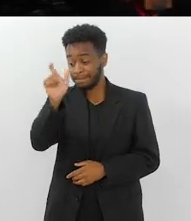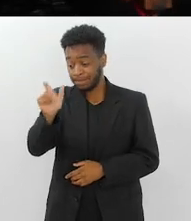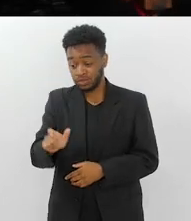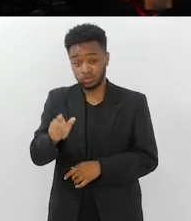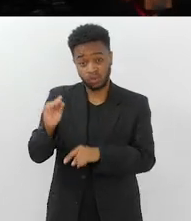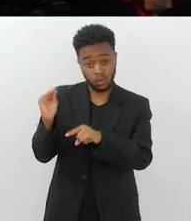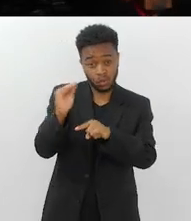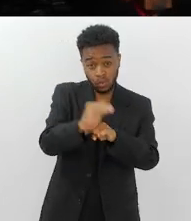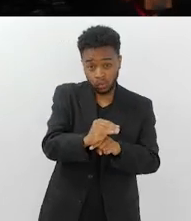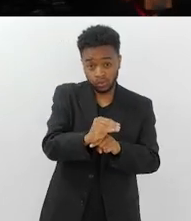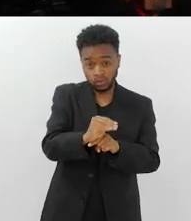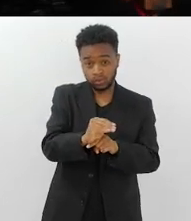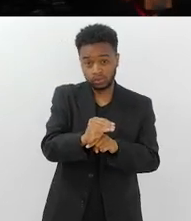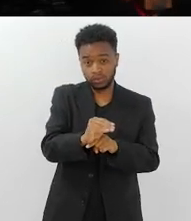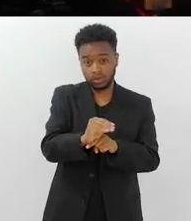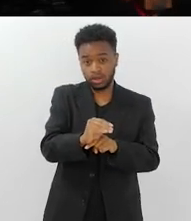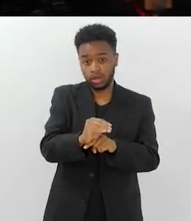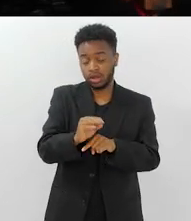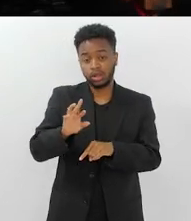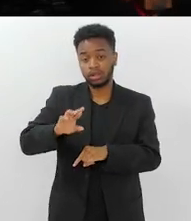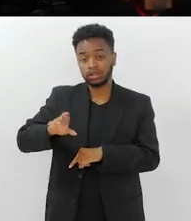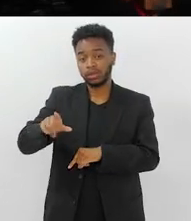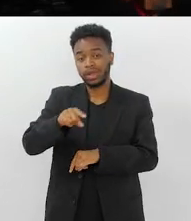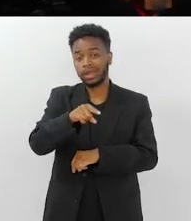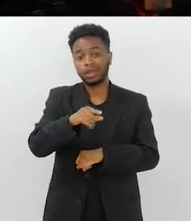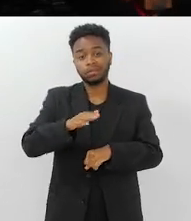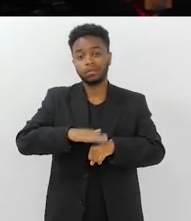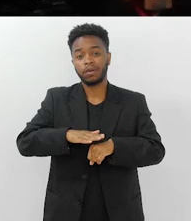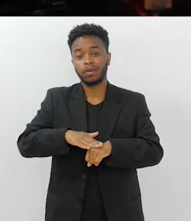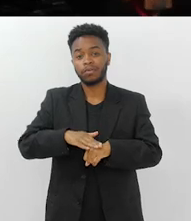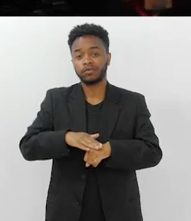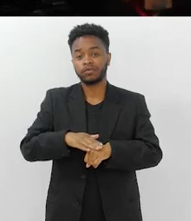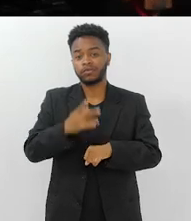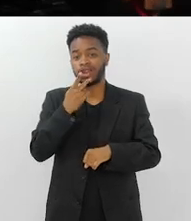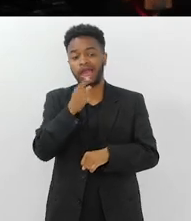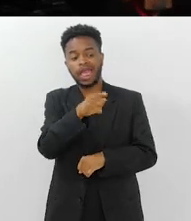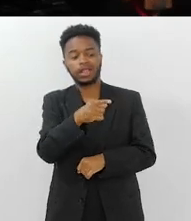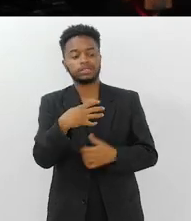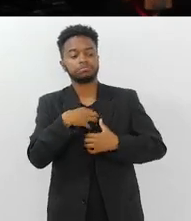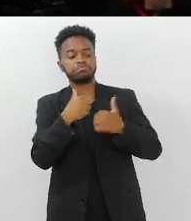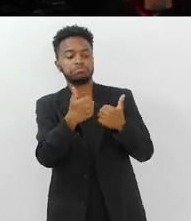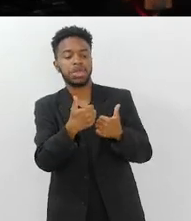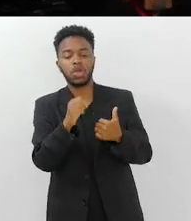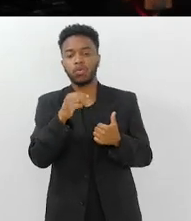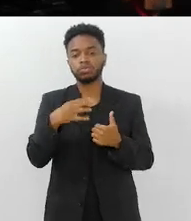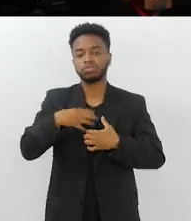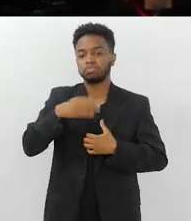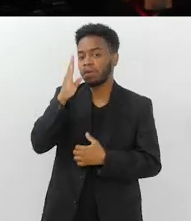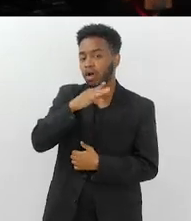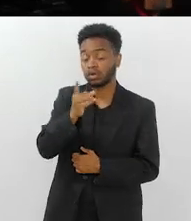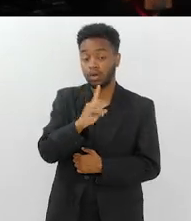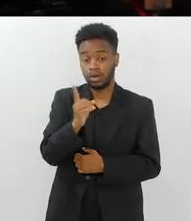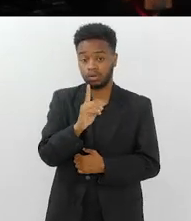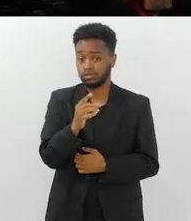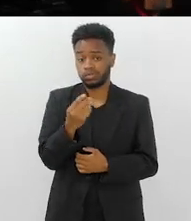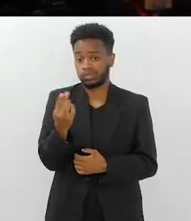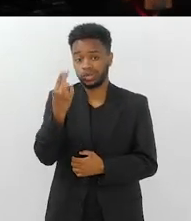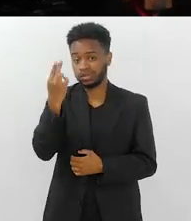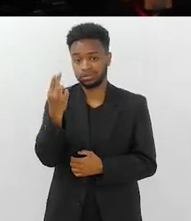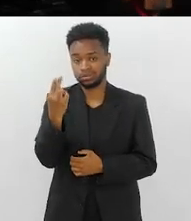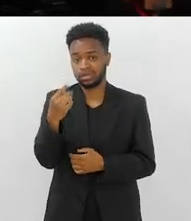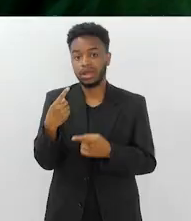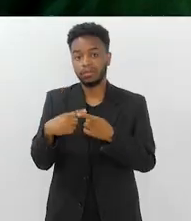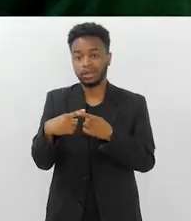idoso tirar por si o bem ou o mal-estar de quem ele está cuidando, né? Porque, via de